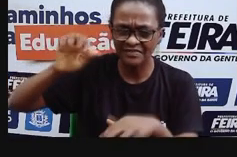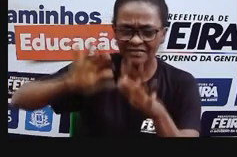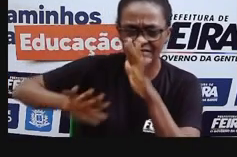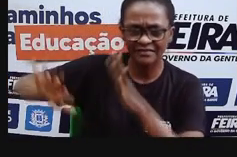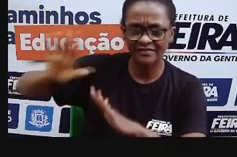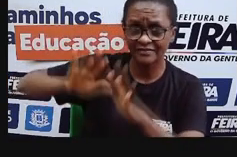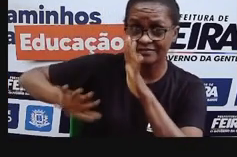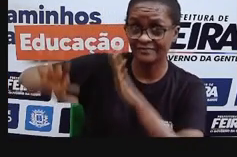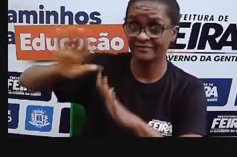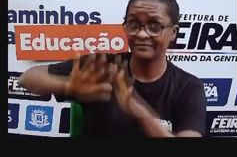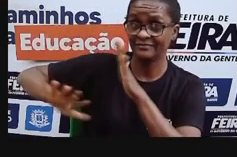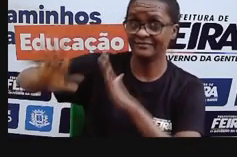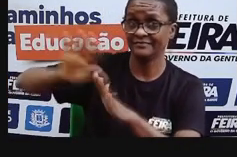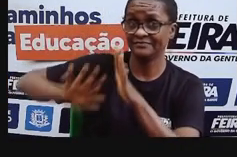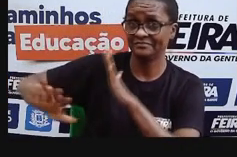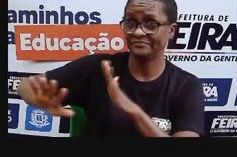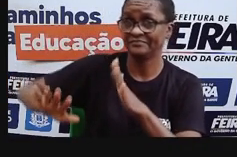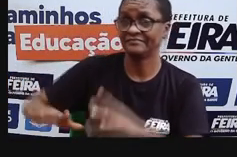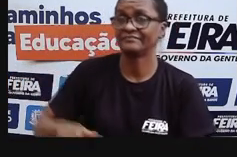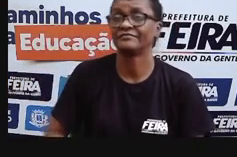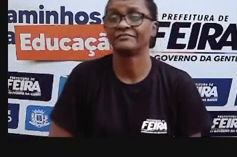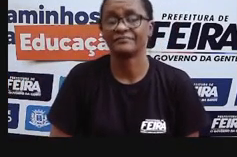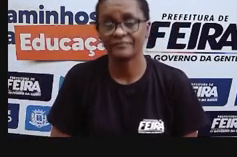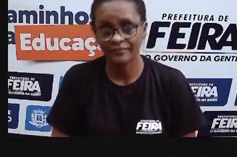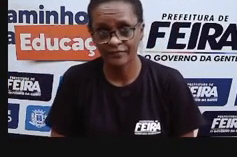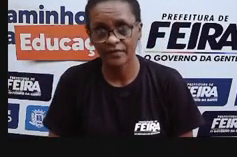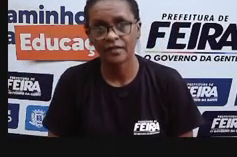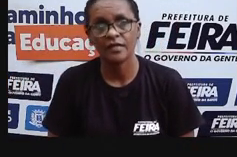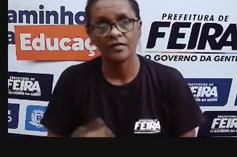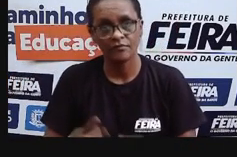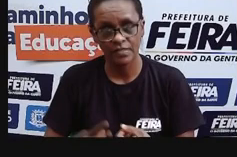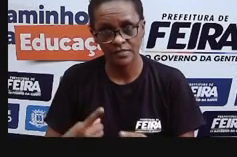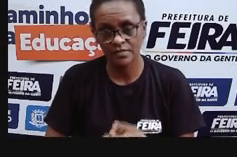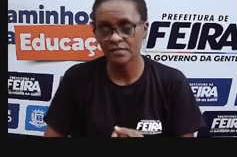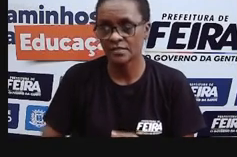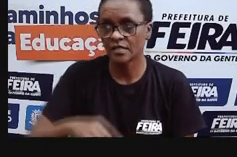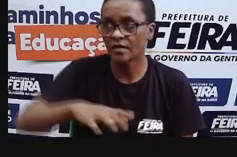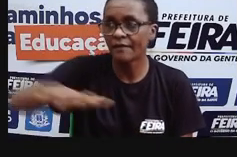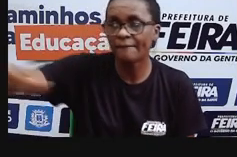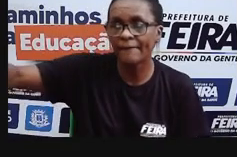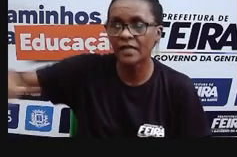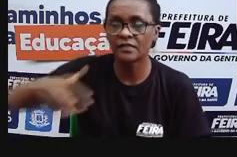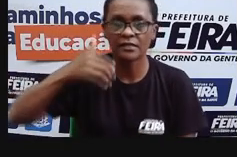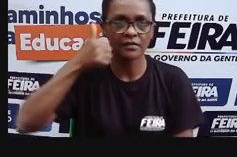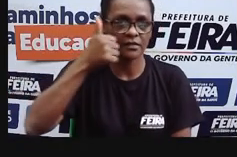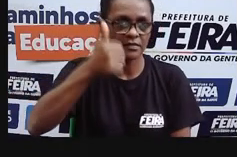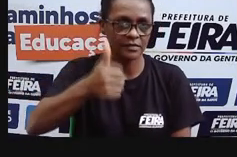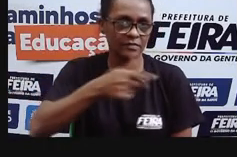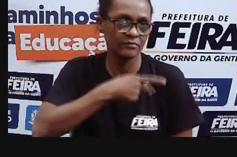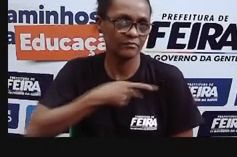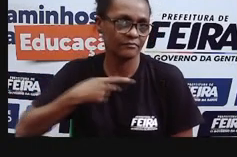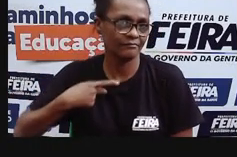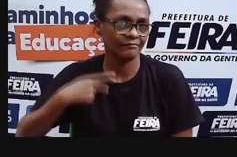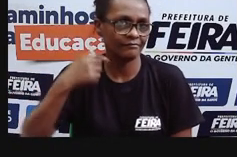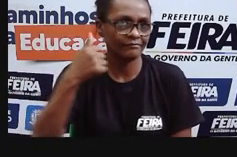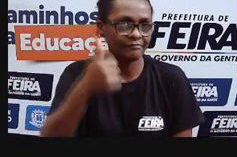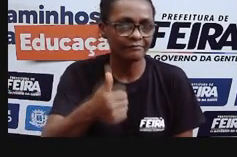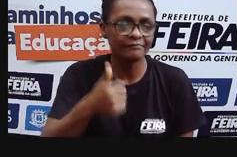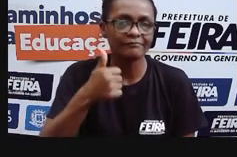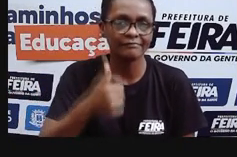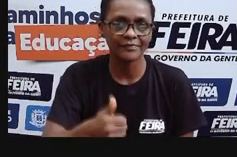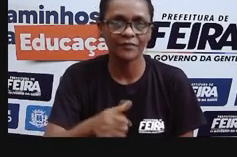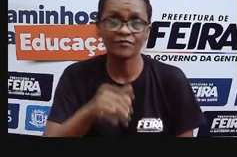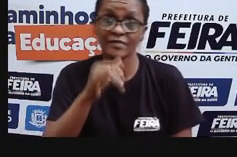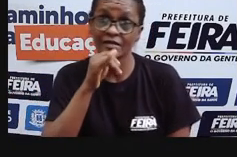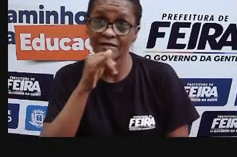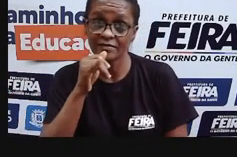que são bioindicadores, porque eles indicam a qualidade do ambiente. A gente tem micro-organismos também na produção de cosméticos,